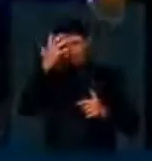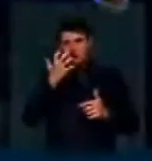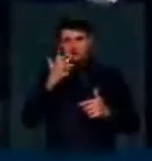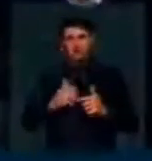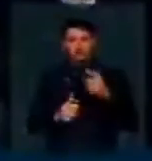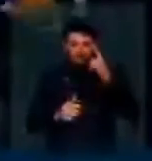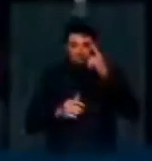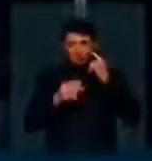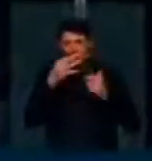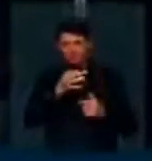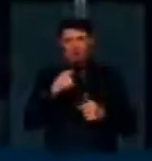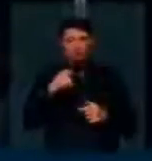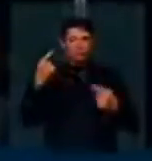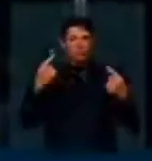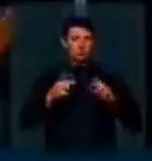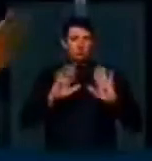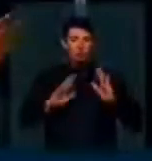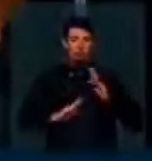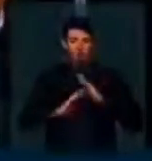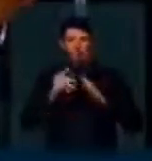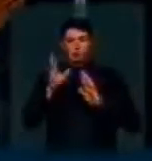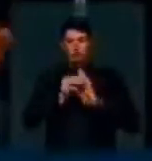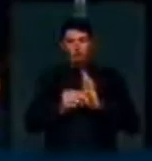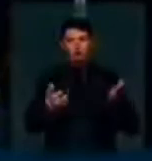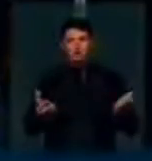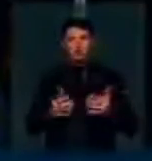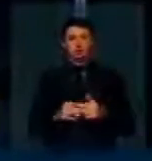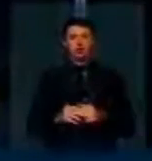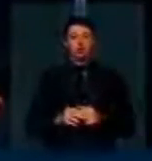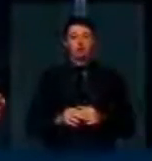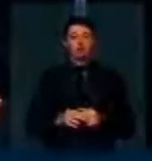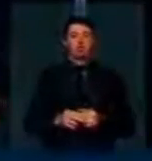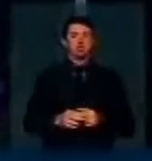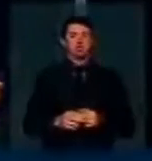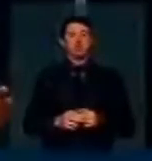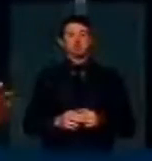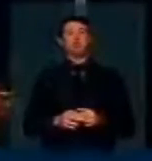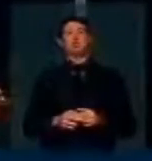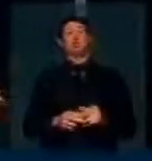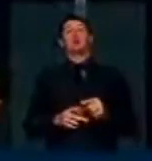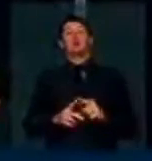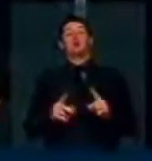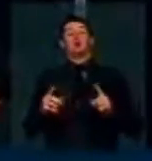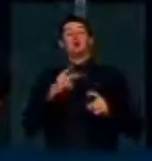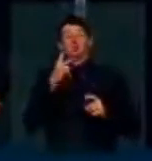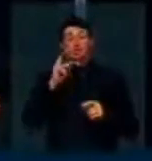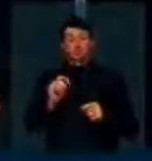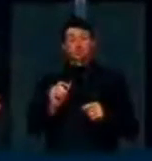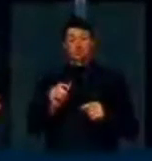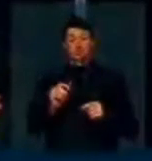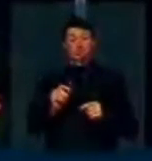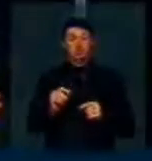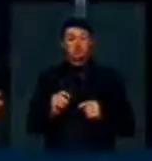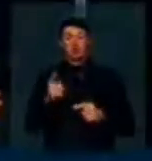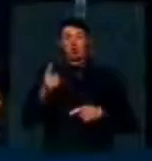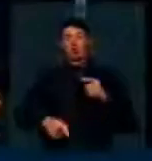seu posicionamento e eu não tenho restrição ao seu conteúdo, a não ser da divergência de conteúdo. De colocar que não está se proibindo